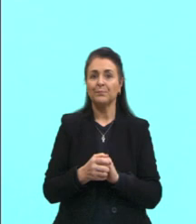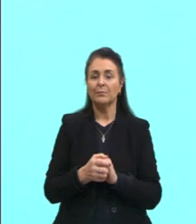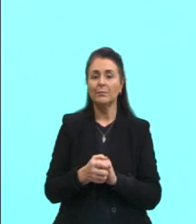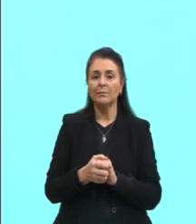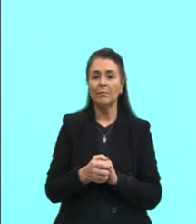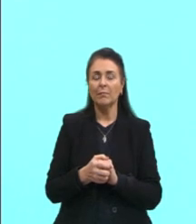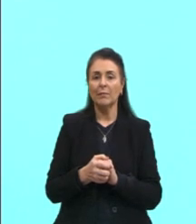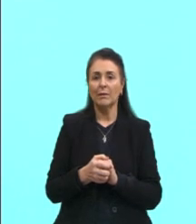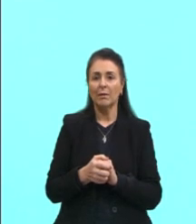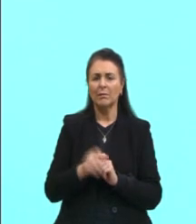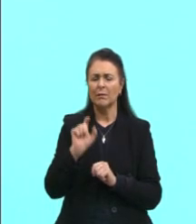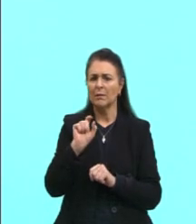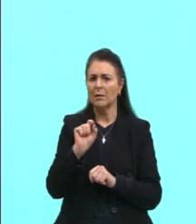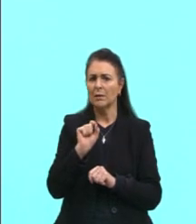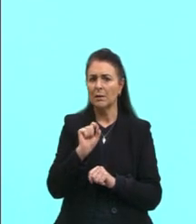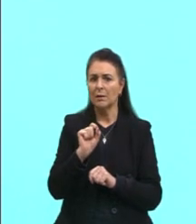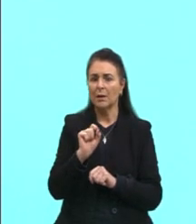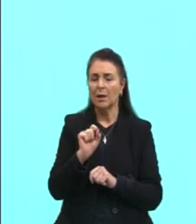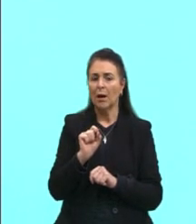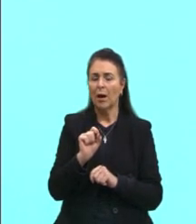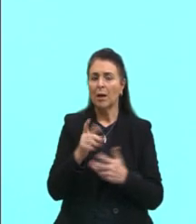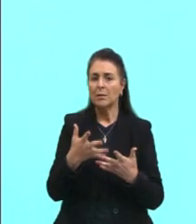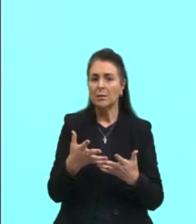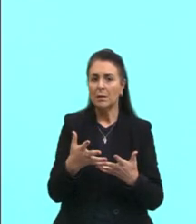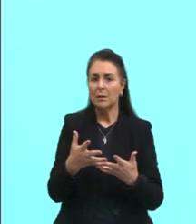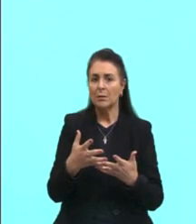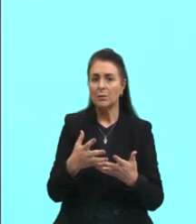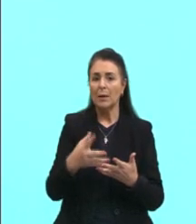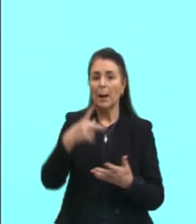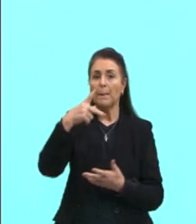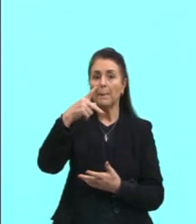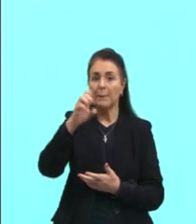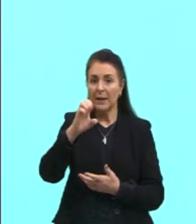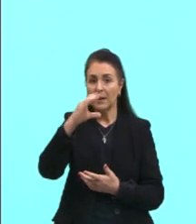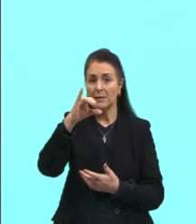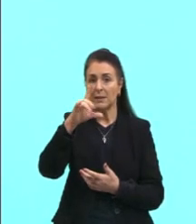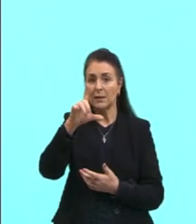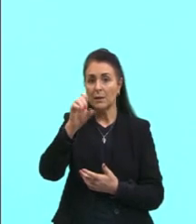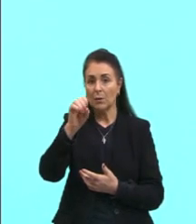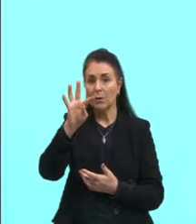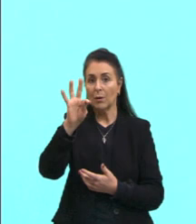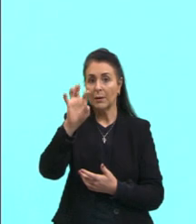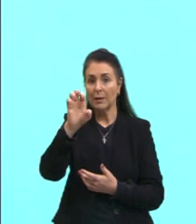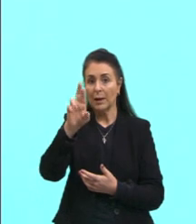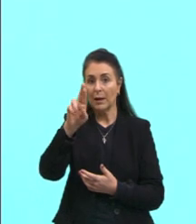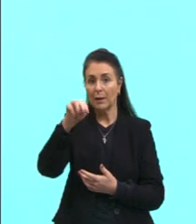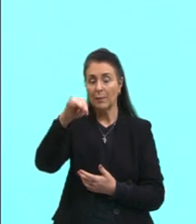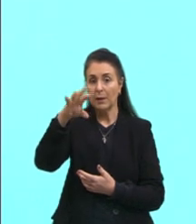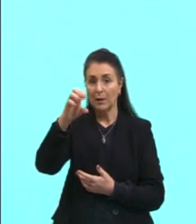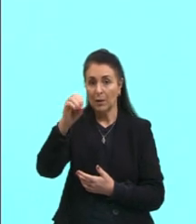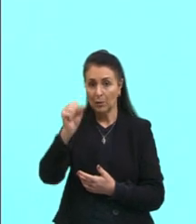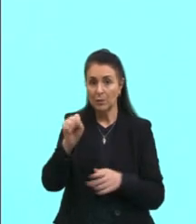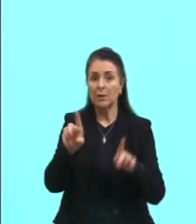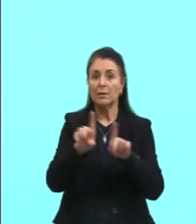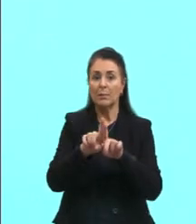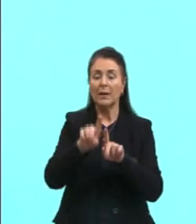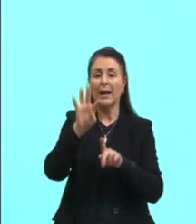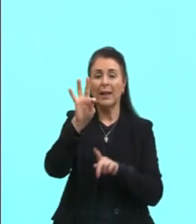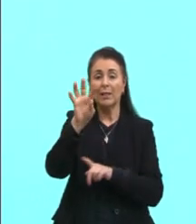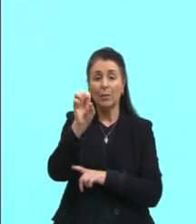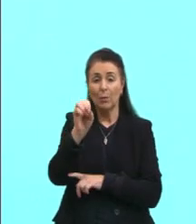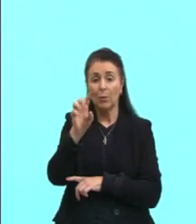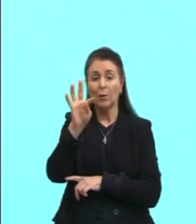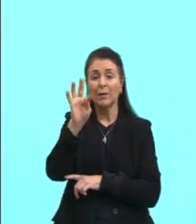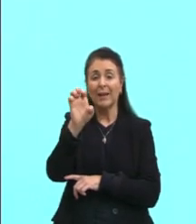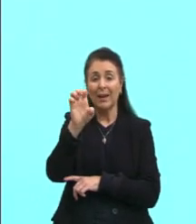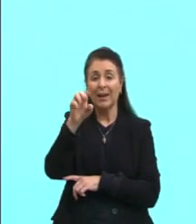O mais? São seres pestilotérmicos. Que também podem ser chamados de ectotérmicos. Que